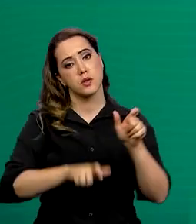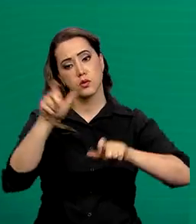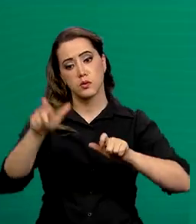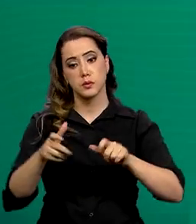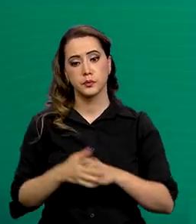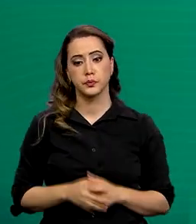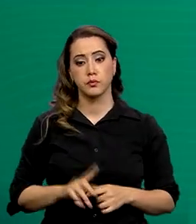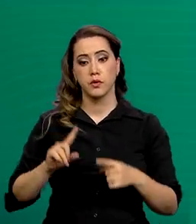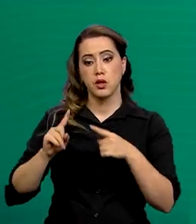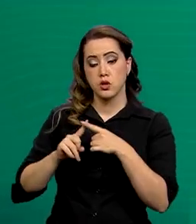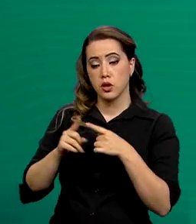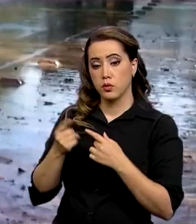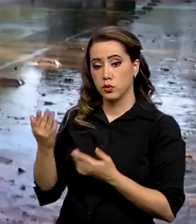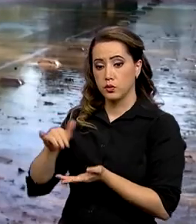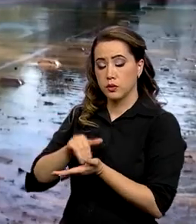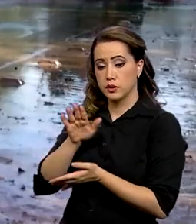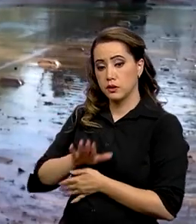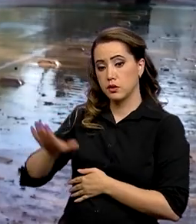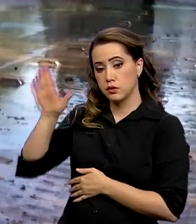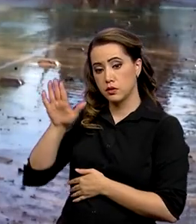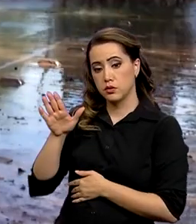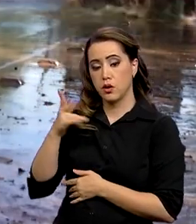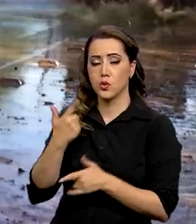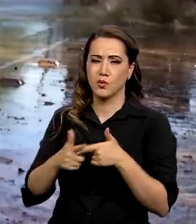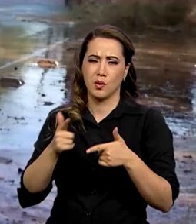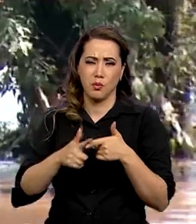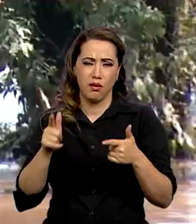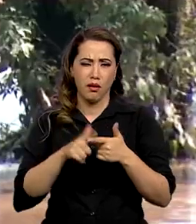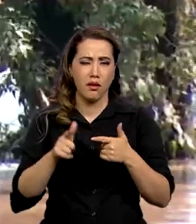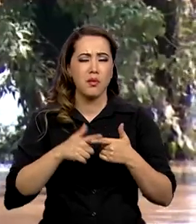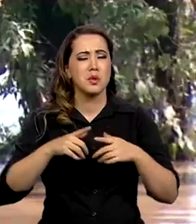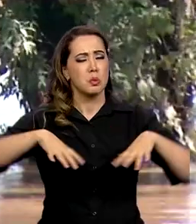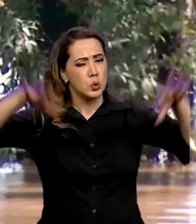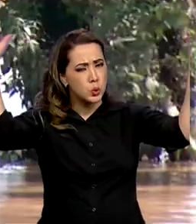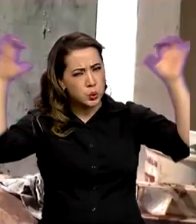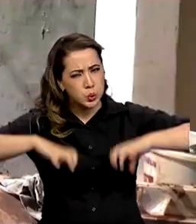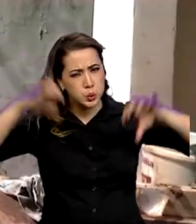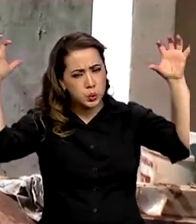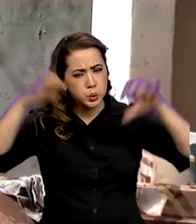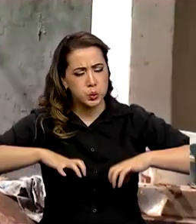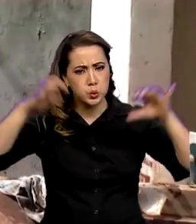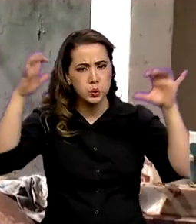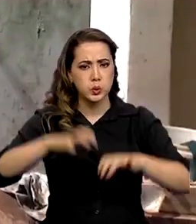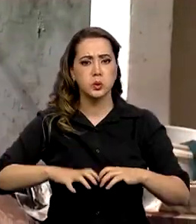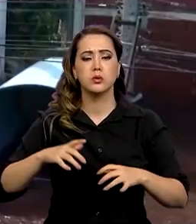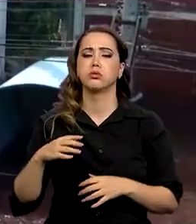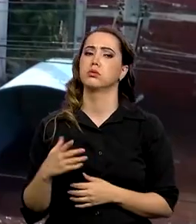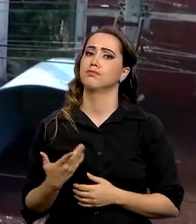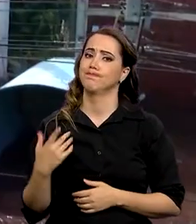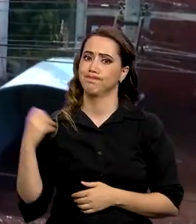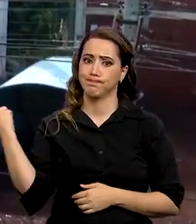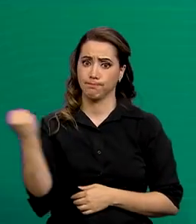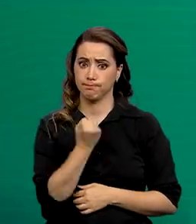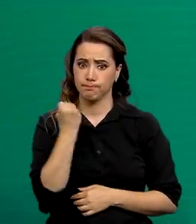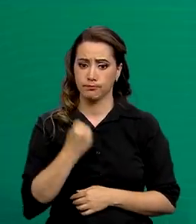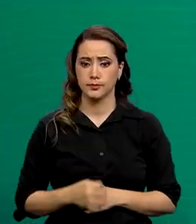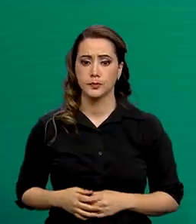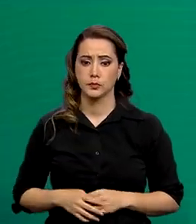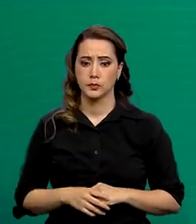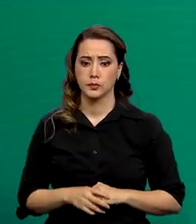secretário nacional de Defesa Civil, os estragos causados pelas fortes chuvas foram de grande intensidade.